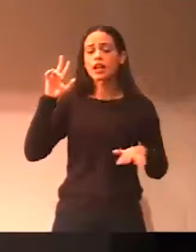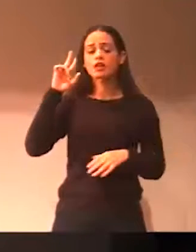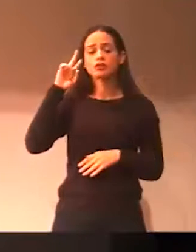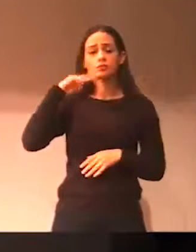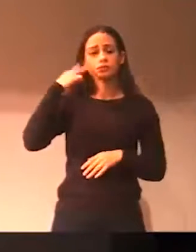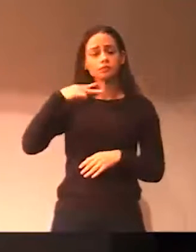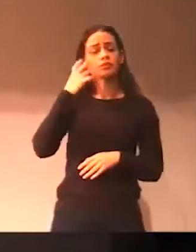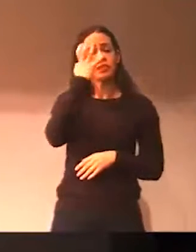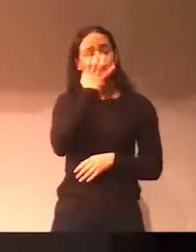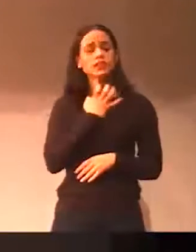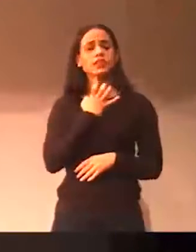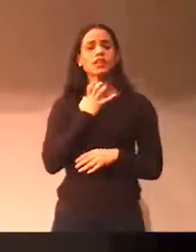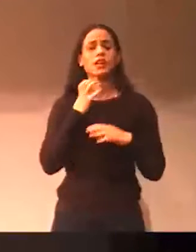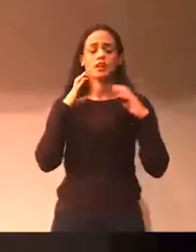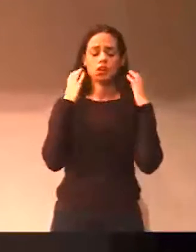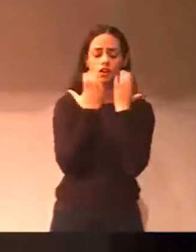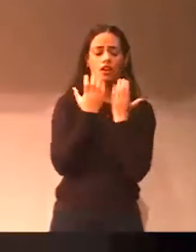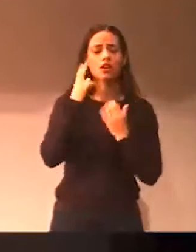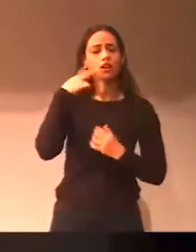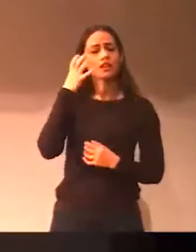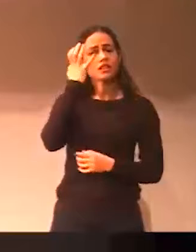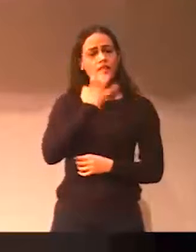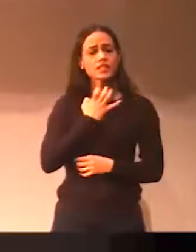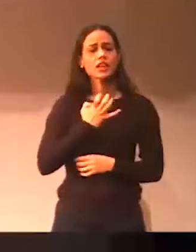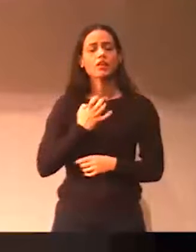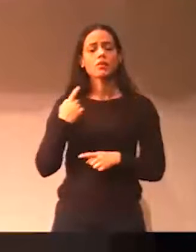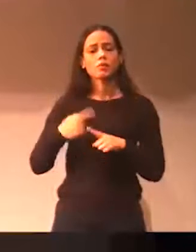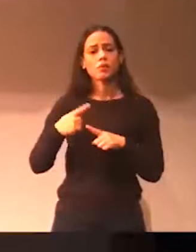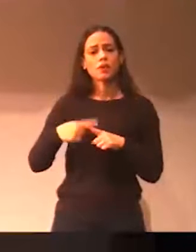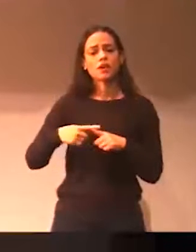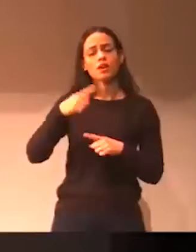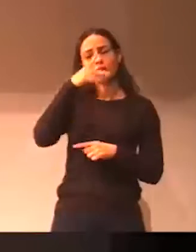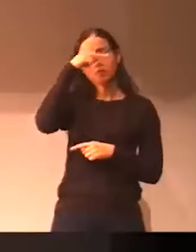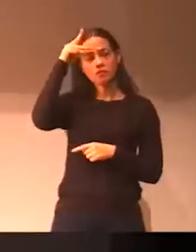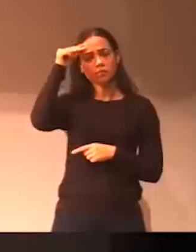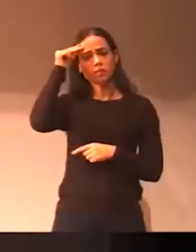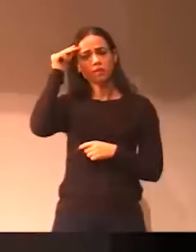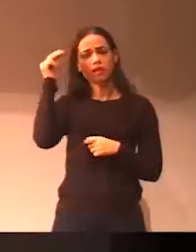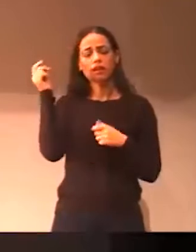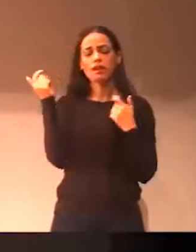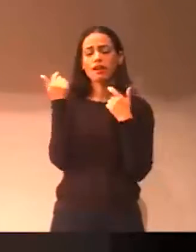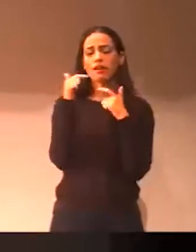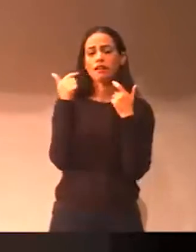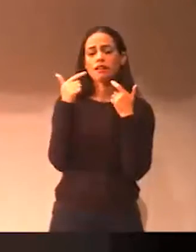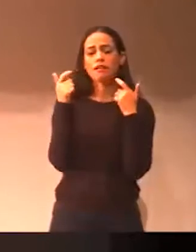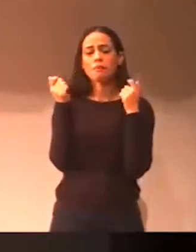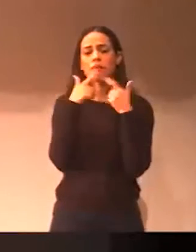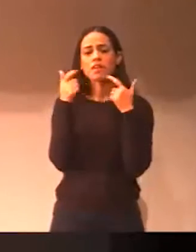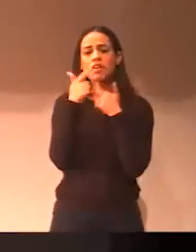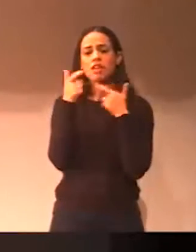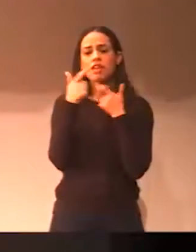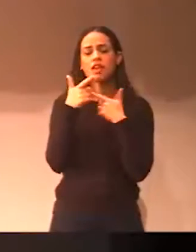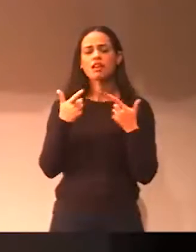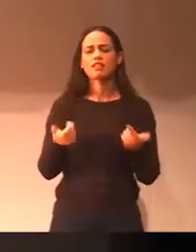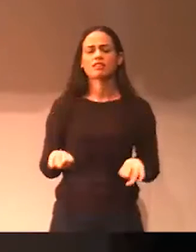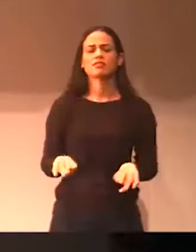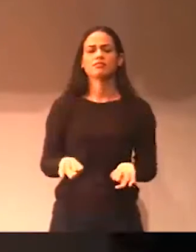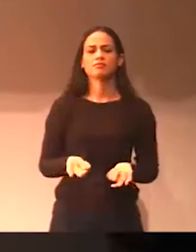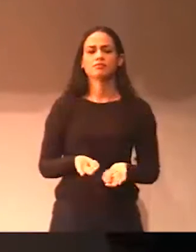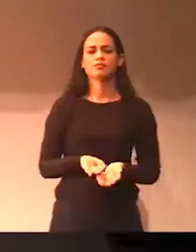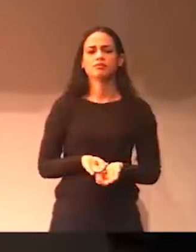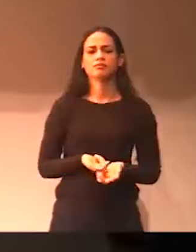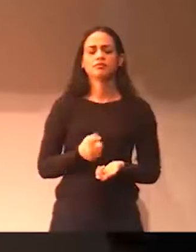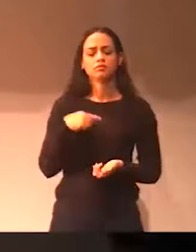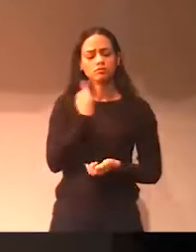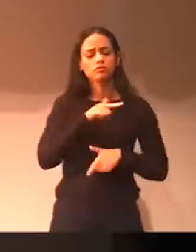piadinhas que nos chegam vêm da própria executiva. Tinha gente falando assim, olha, está pegando fogo na cidade, e o